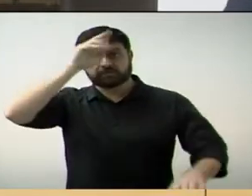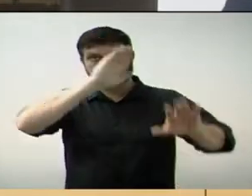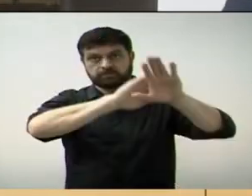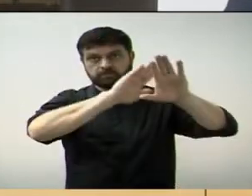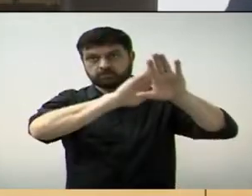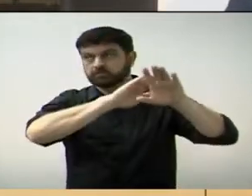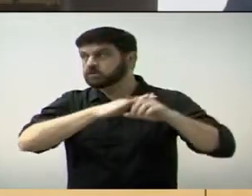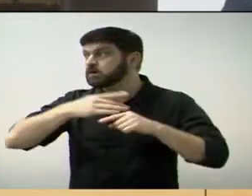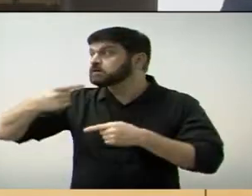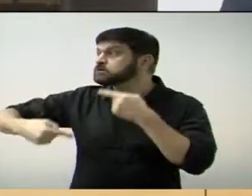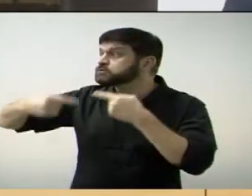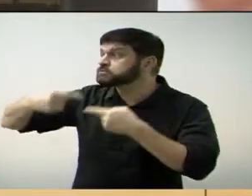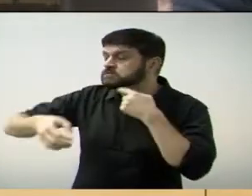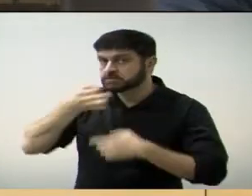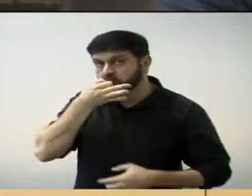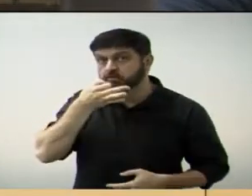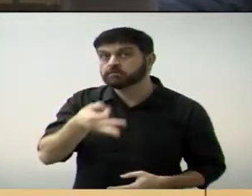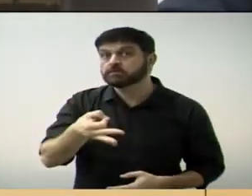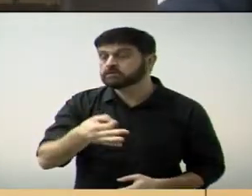discussão.